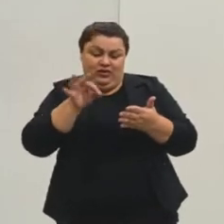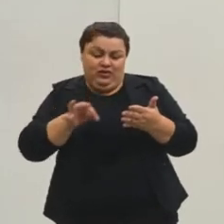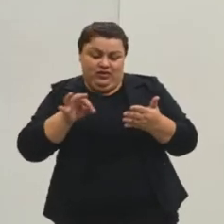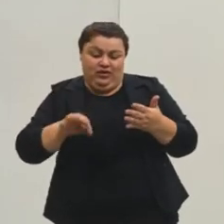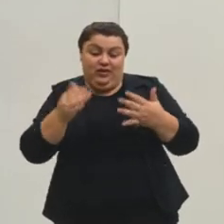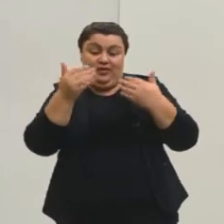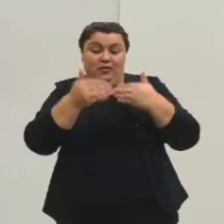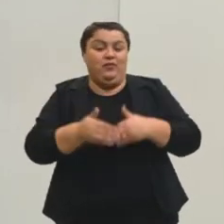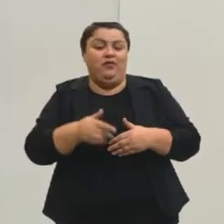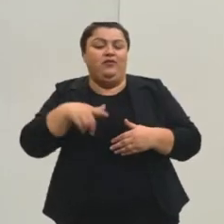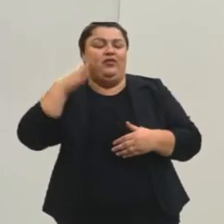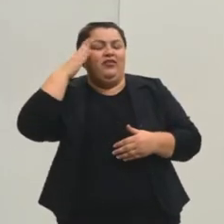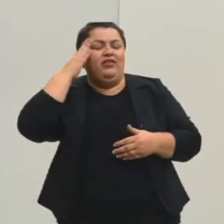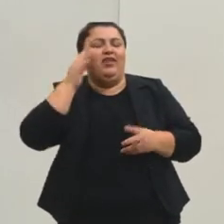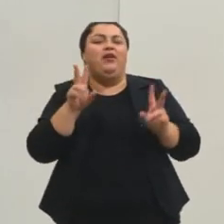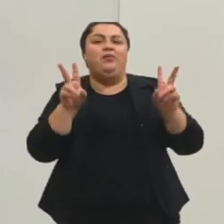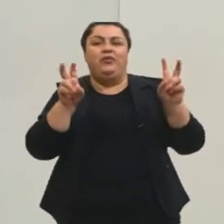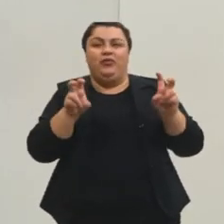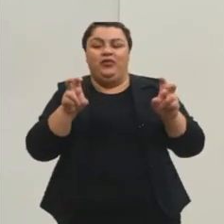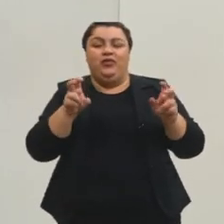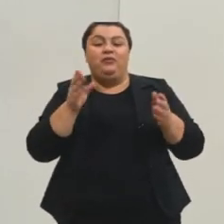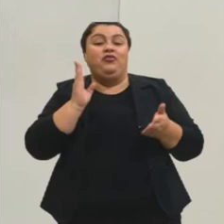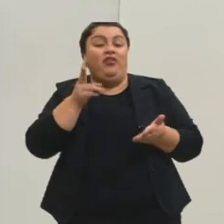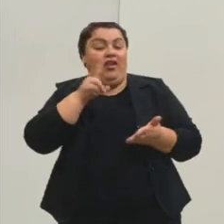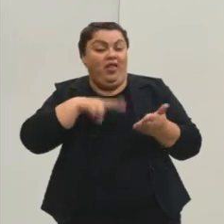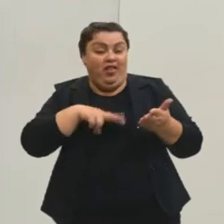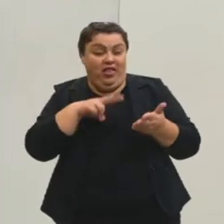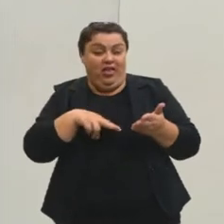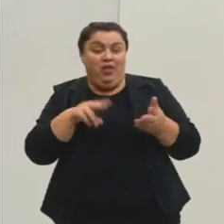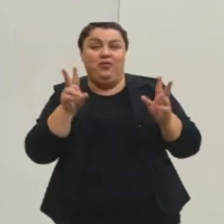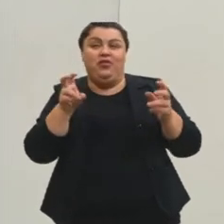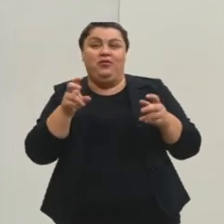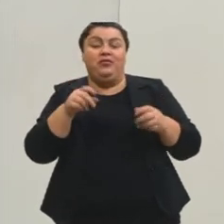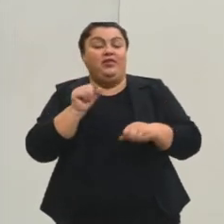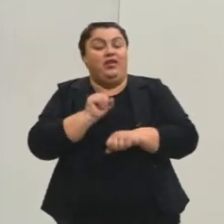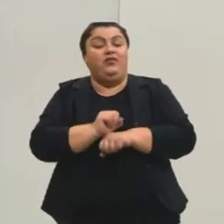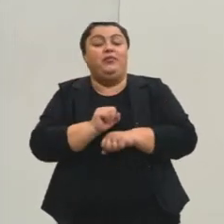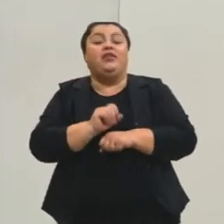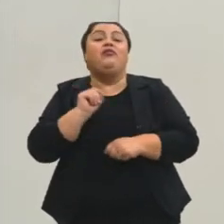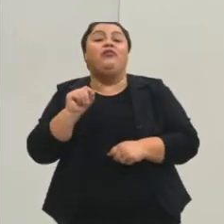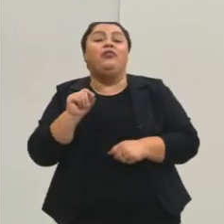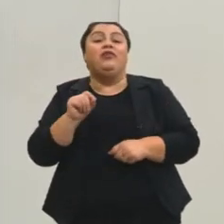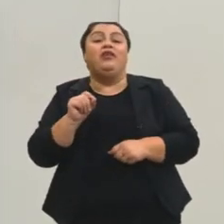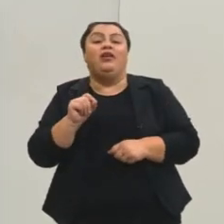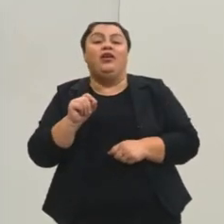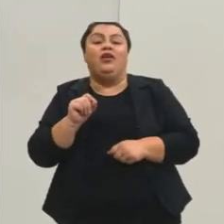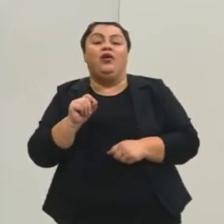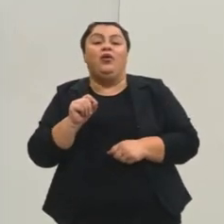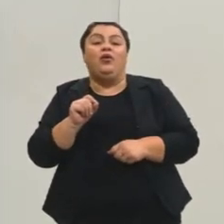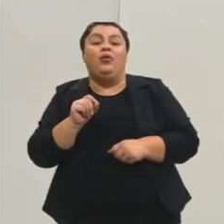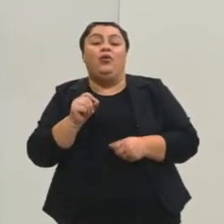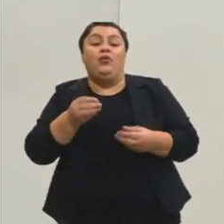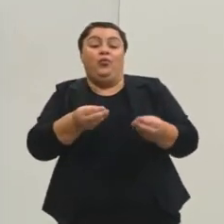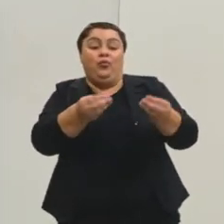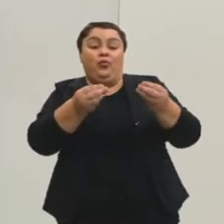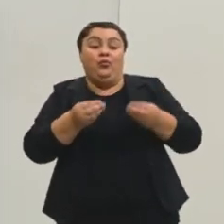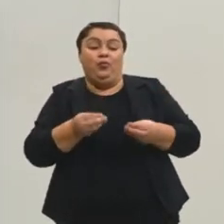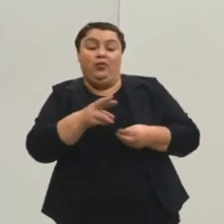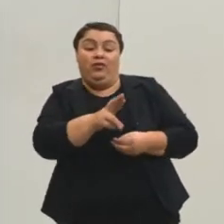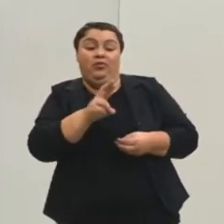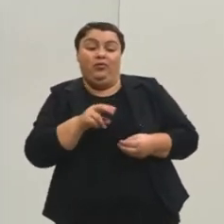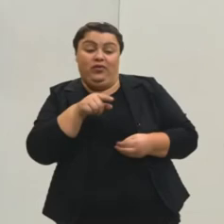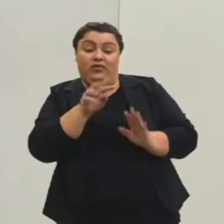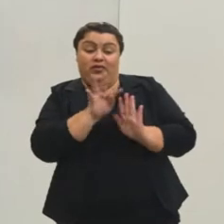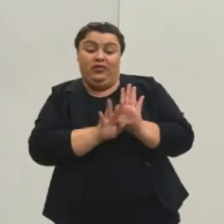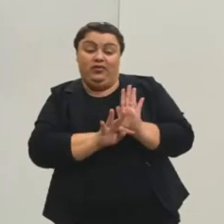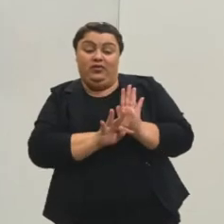ele já sabe do tema, já leu o tema, então ele está esperando o quê? Um posicionamento de vocês. E é